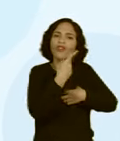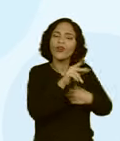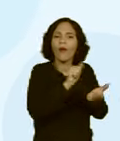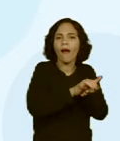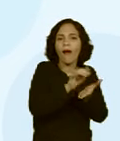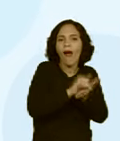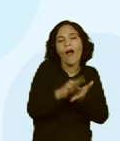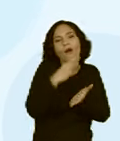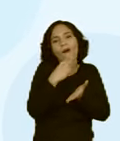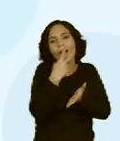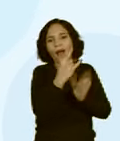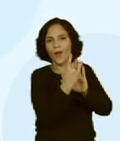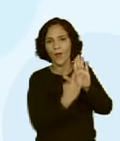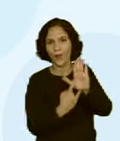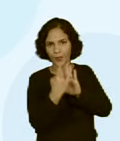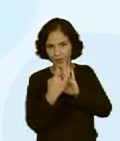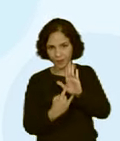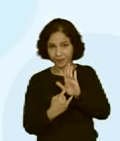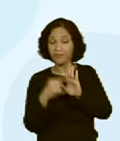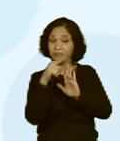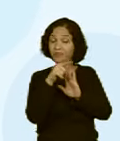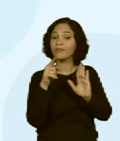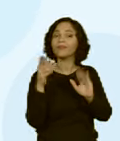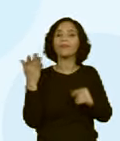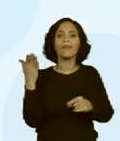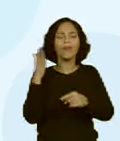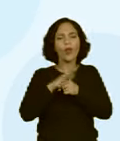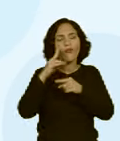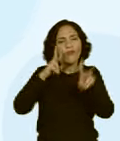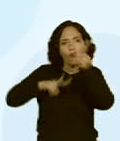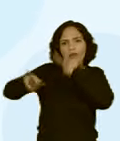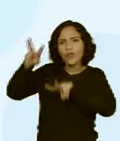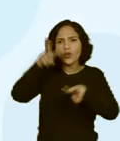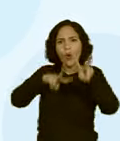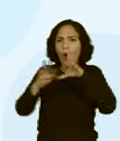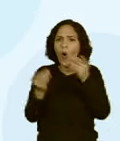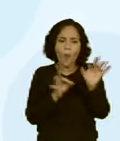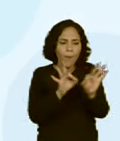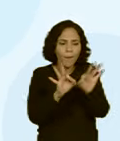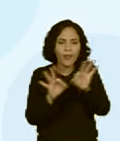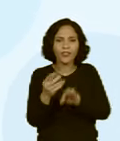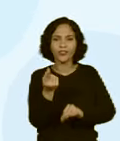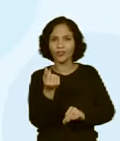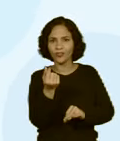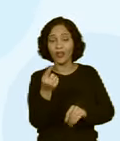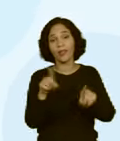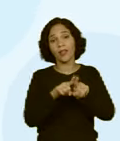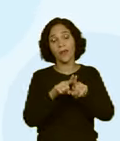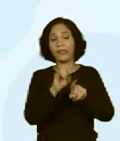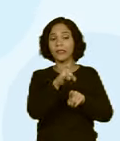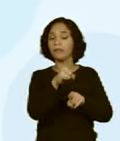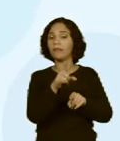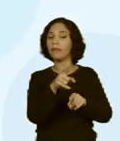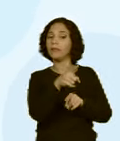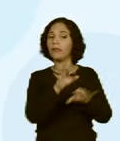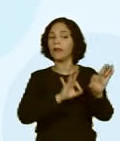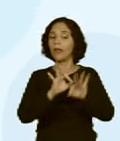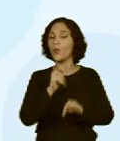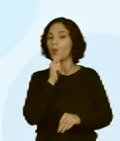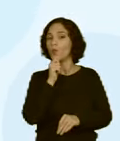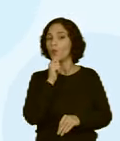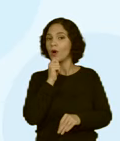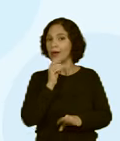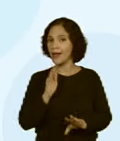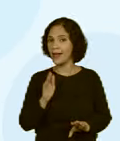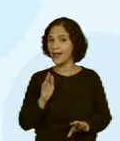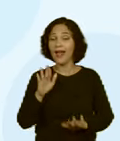O orçamento familiar, ele vai permitir uma análise visual do seu planejamento financeiro ou da falta dele. Muitas vezes, quando